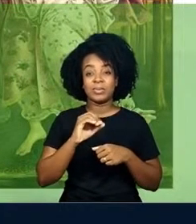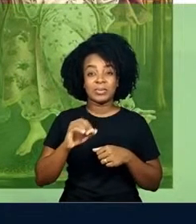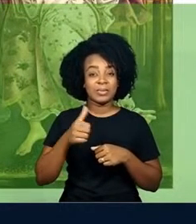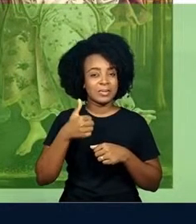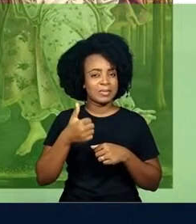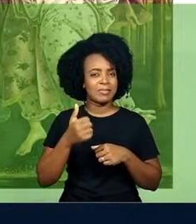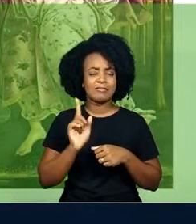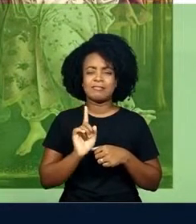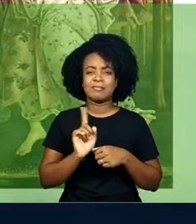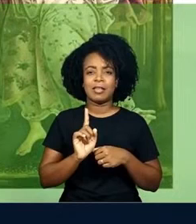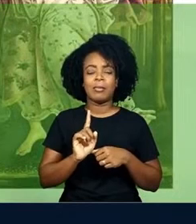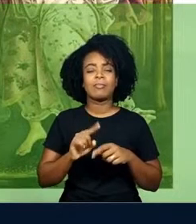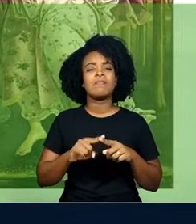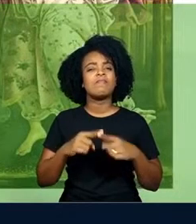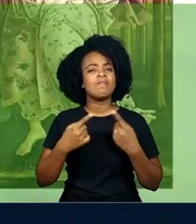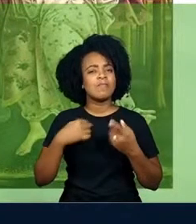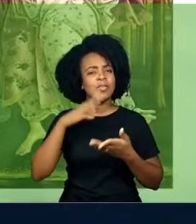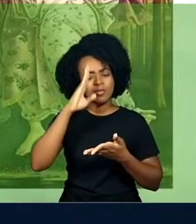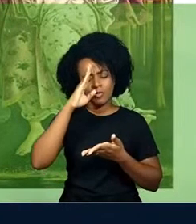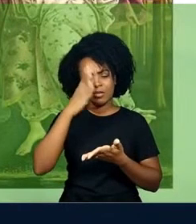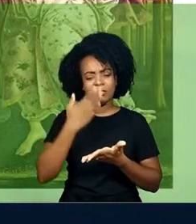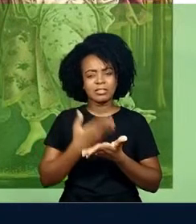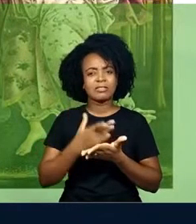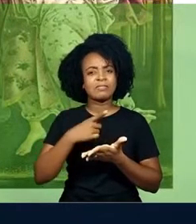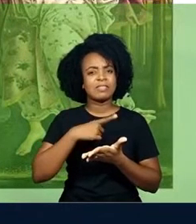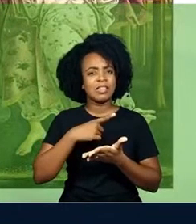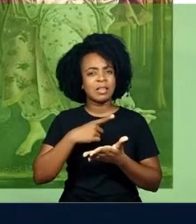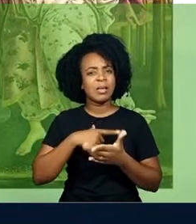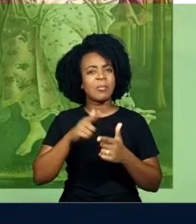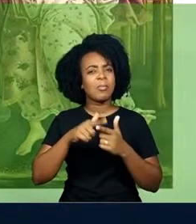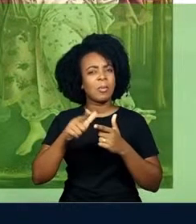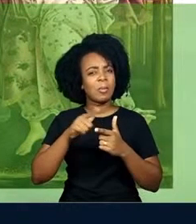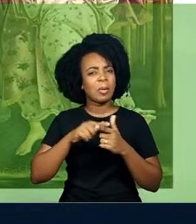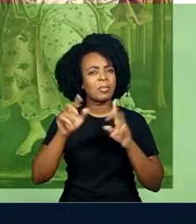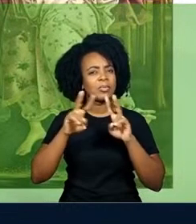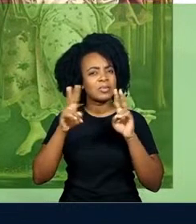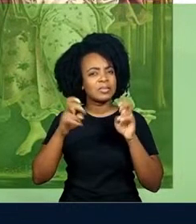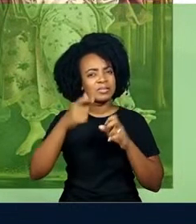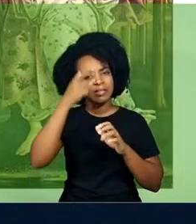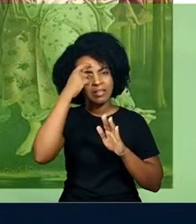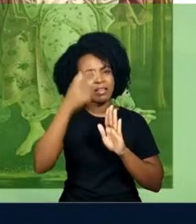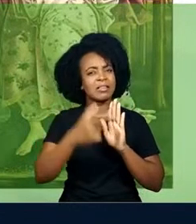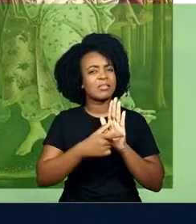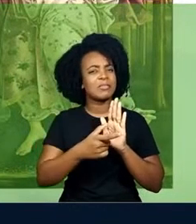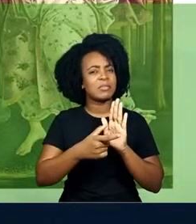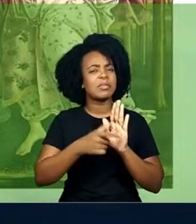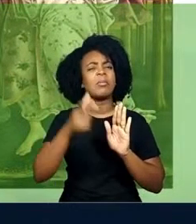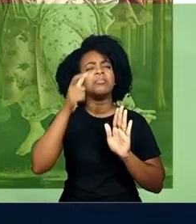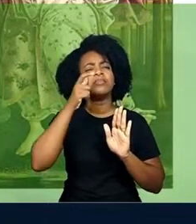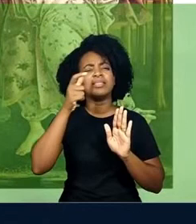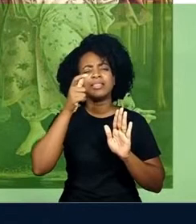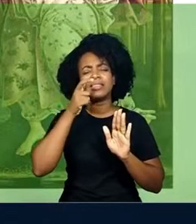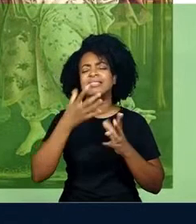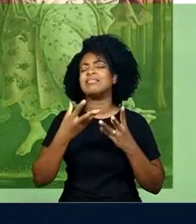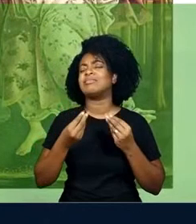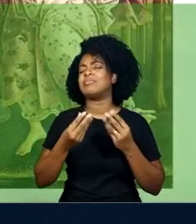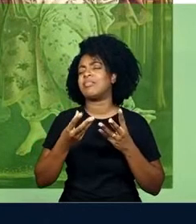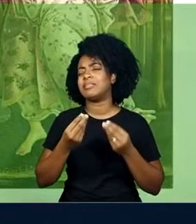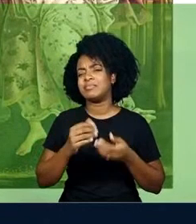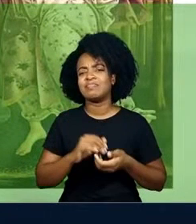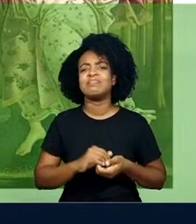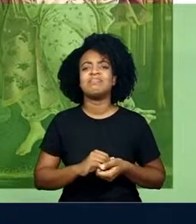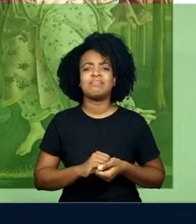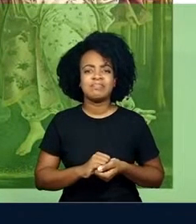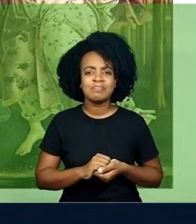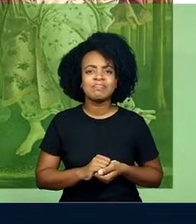acredito ser um das problemáticas a respeito de inteligência artificial mais interessante das que escolhemos até aqui.